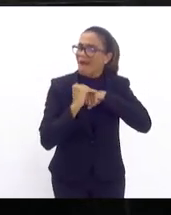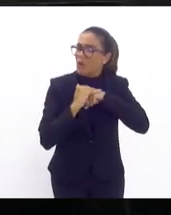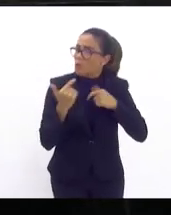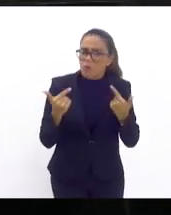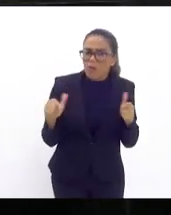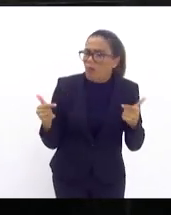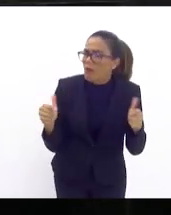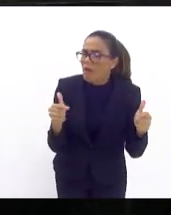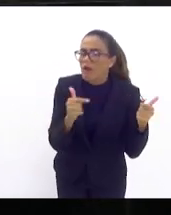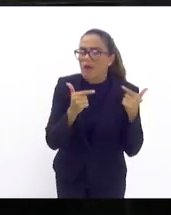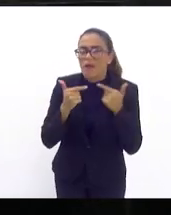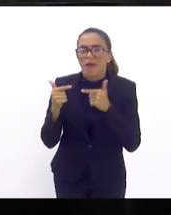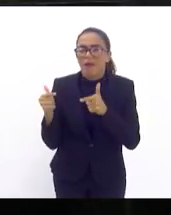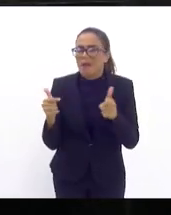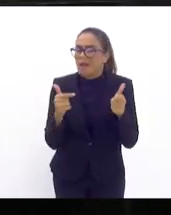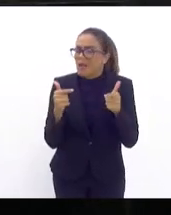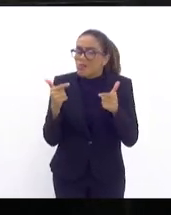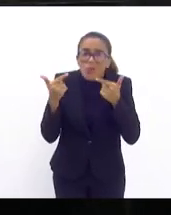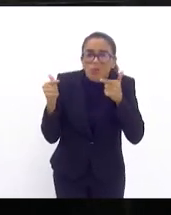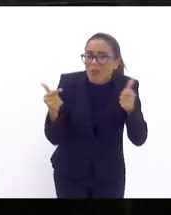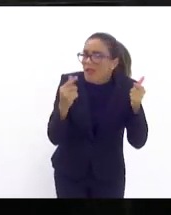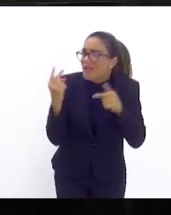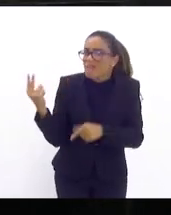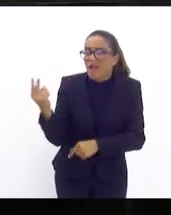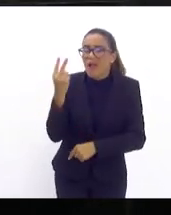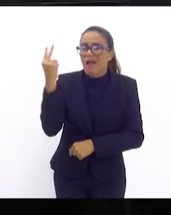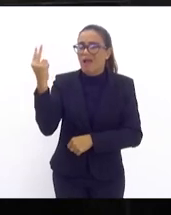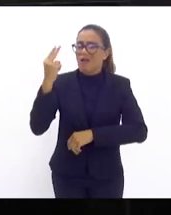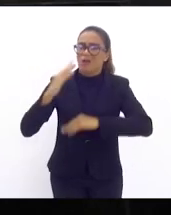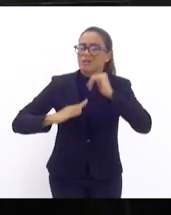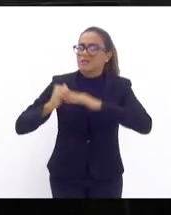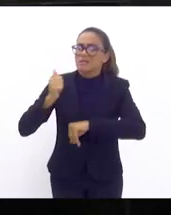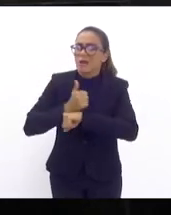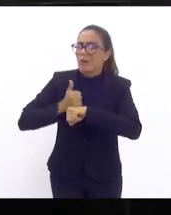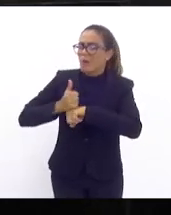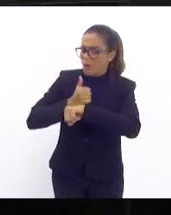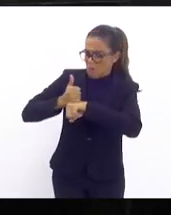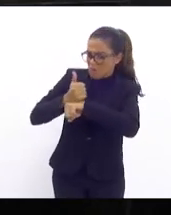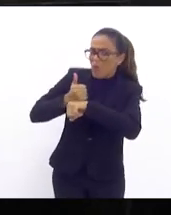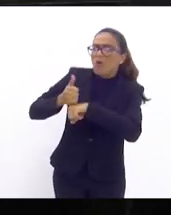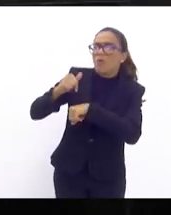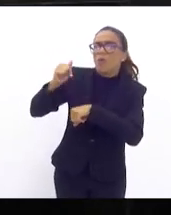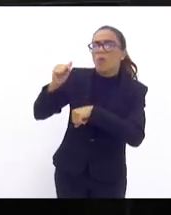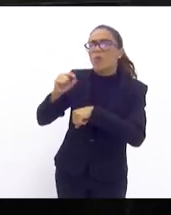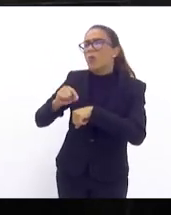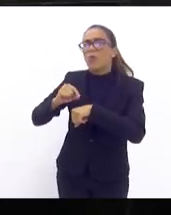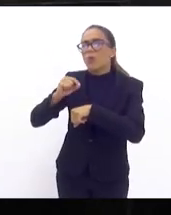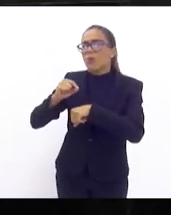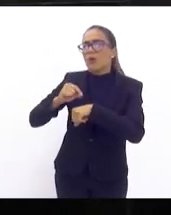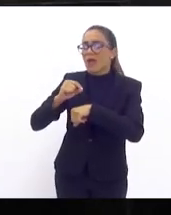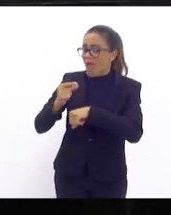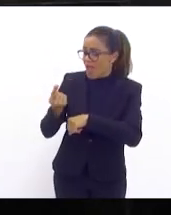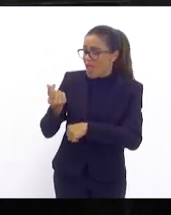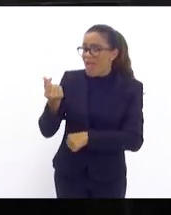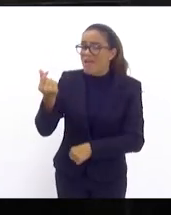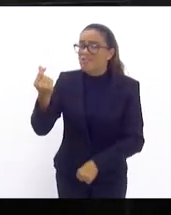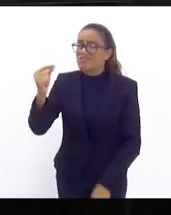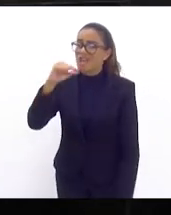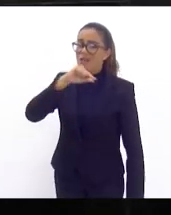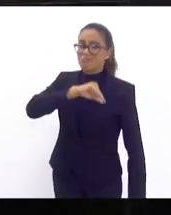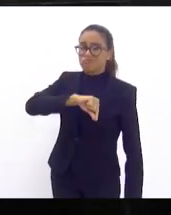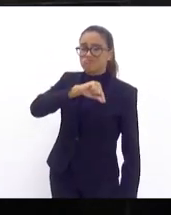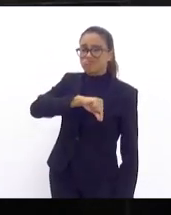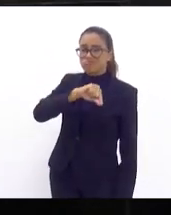disso tudo sem valorização profissional e valorização profissional é dinheiro na